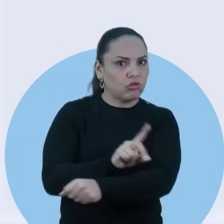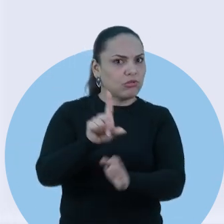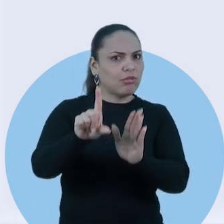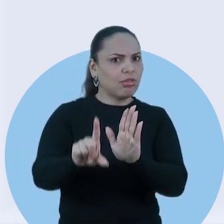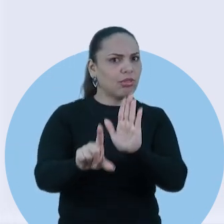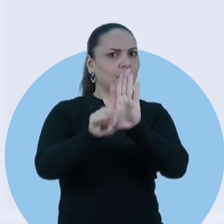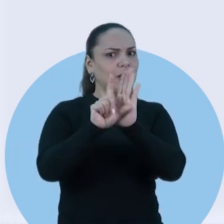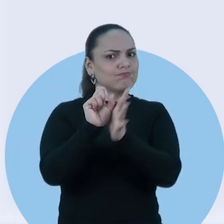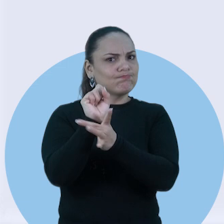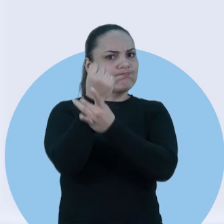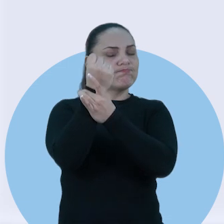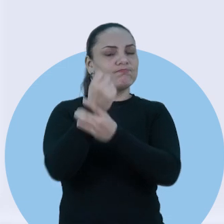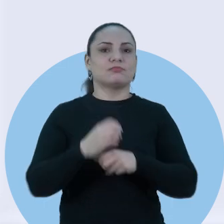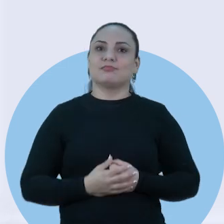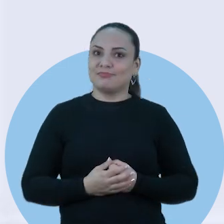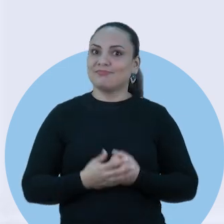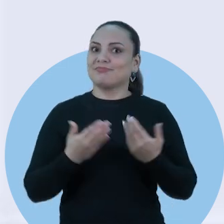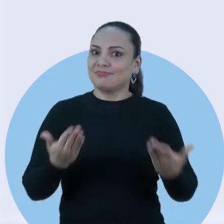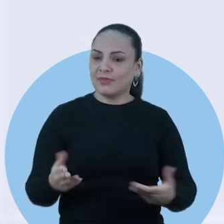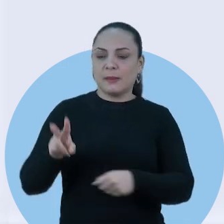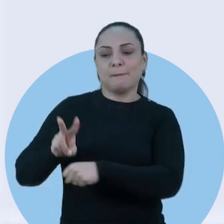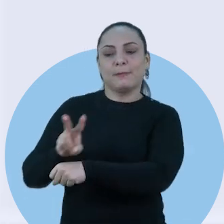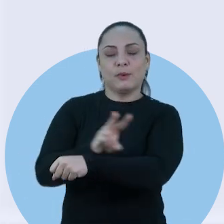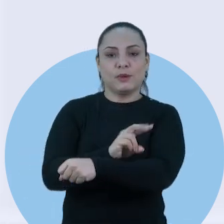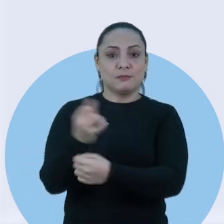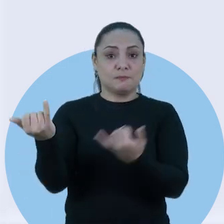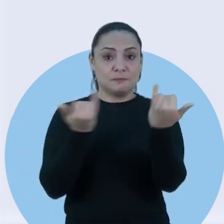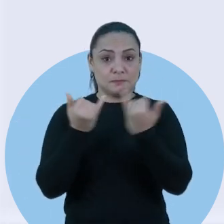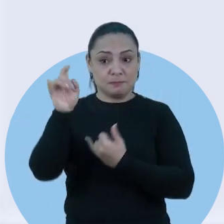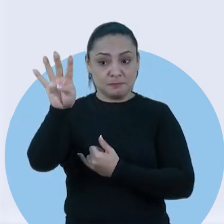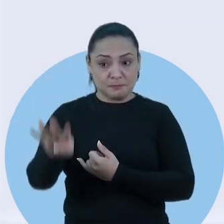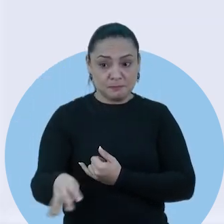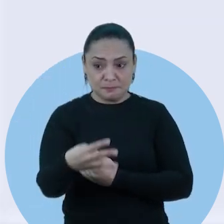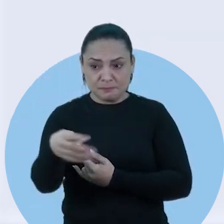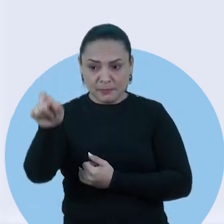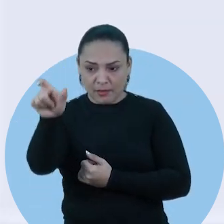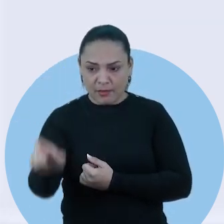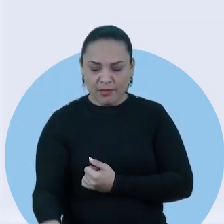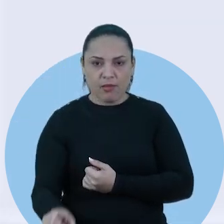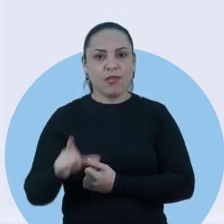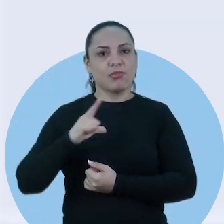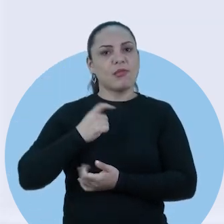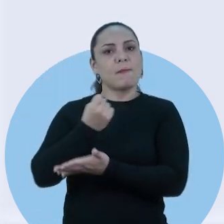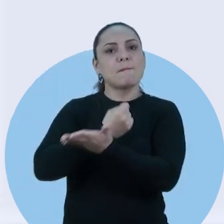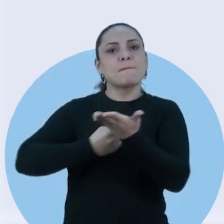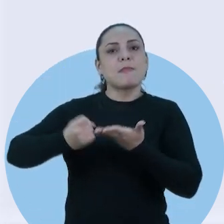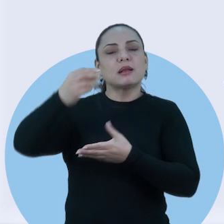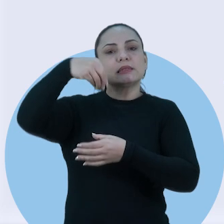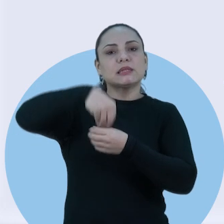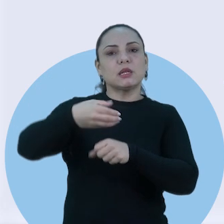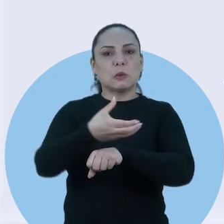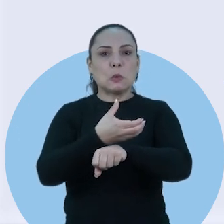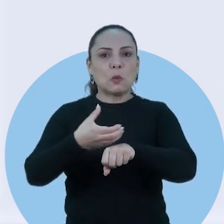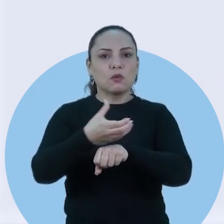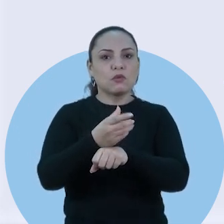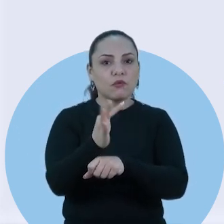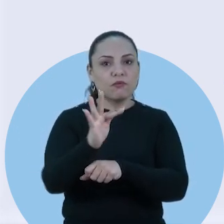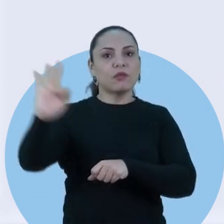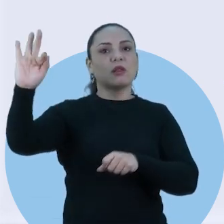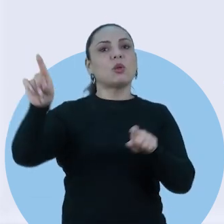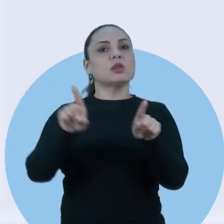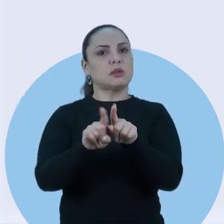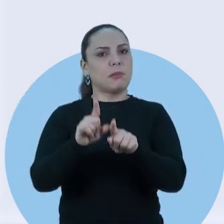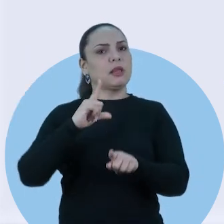protegidos por lei? Isso mesmo, a proteção dos dados das pessoas naturais encontra fundamento tanto na Constituição Federal